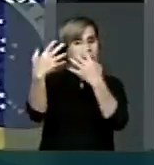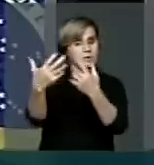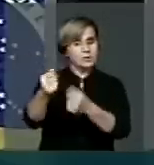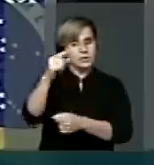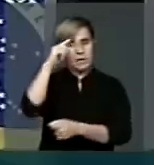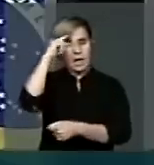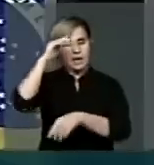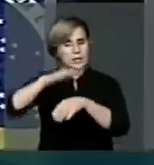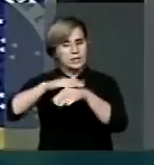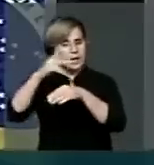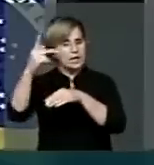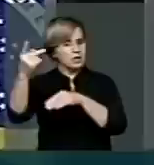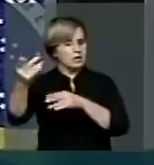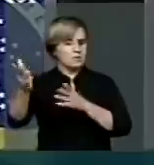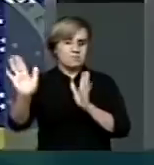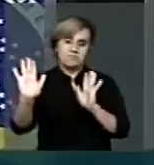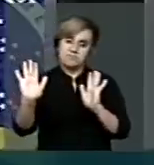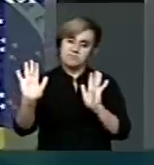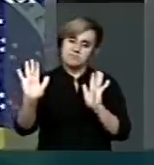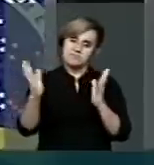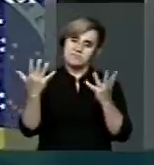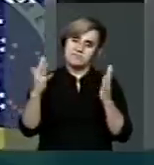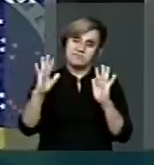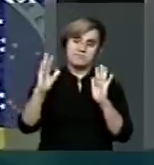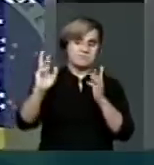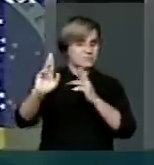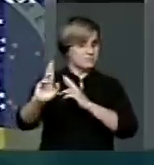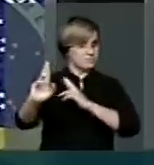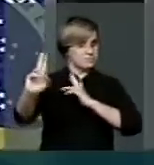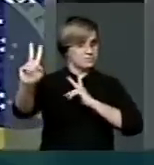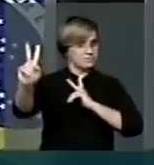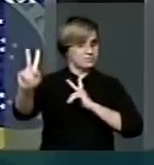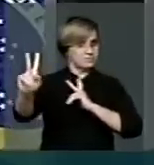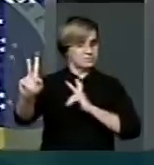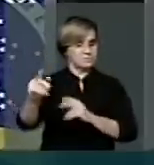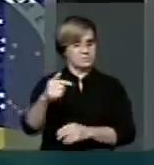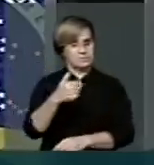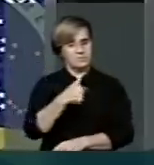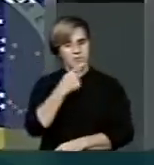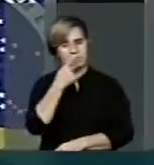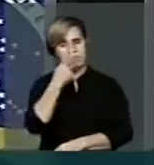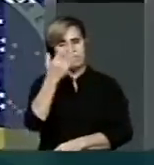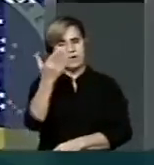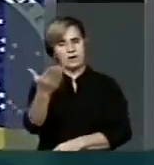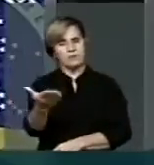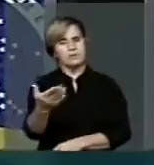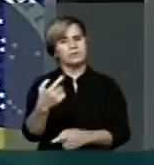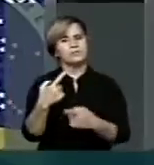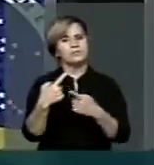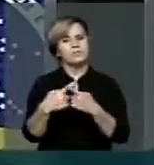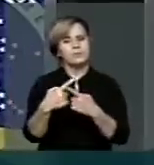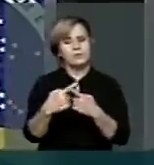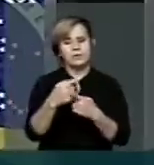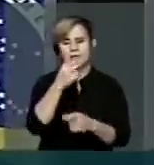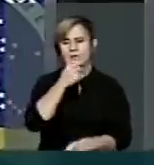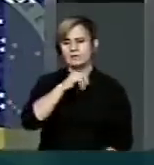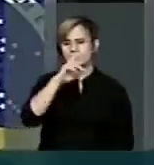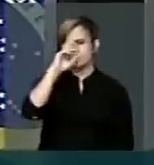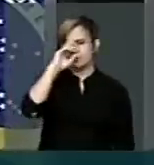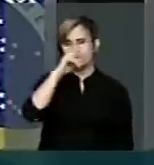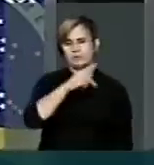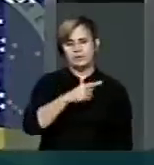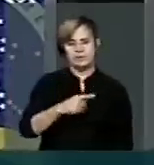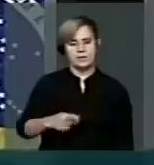impactos na sociedade. Eu digo isso, senhor presidente e senhores deputados,